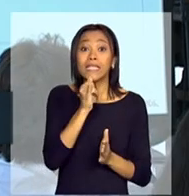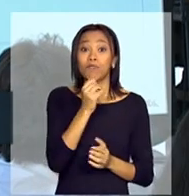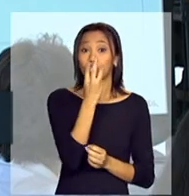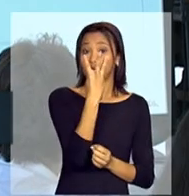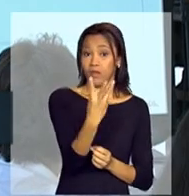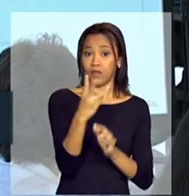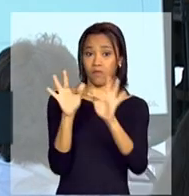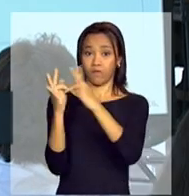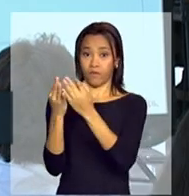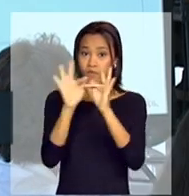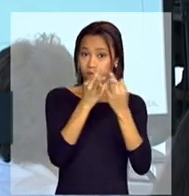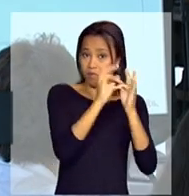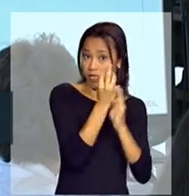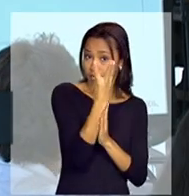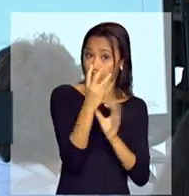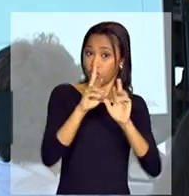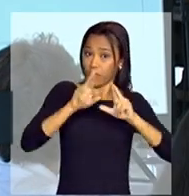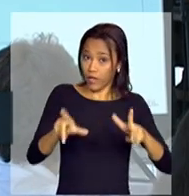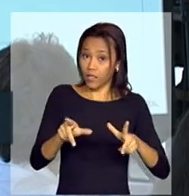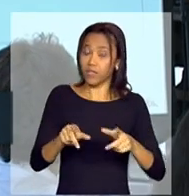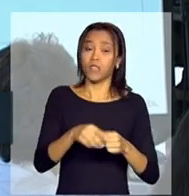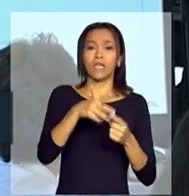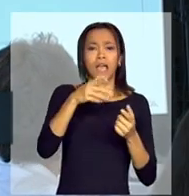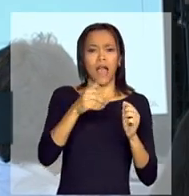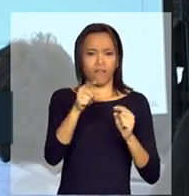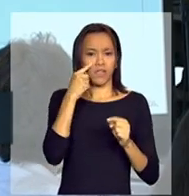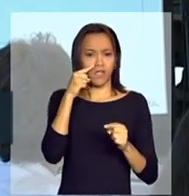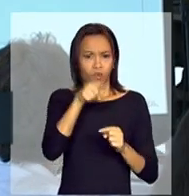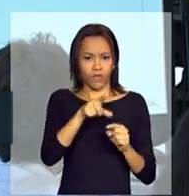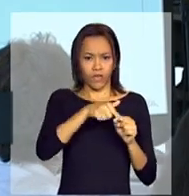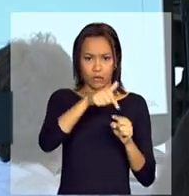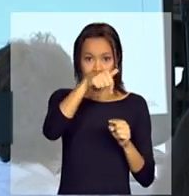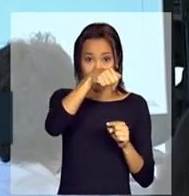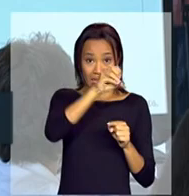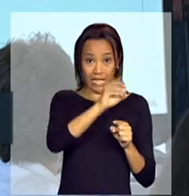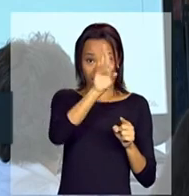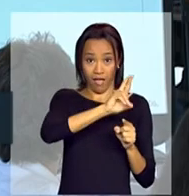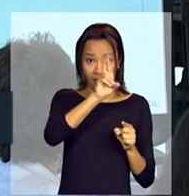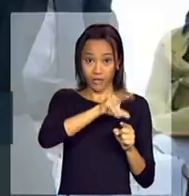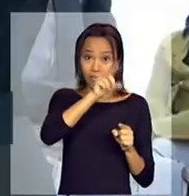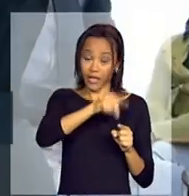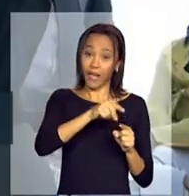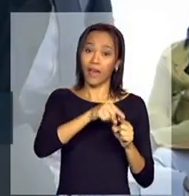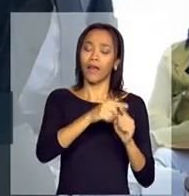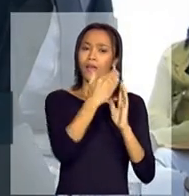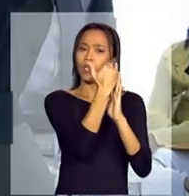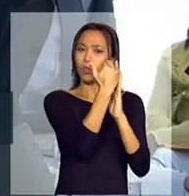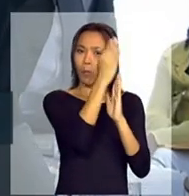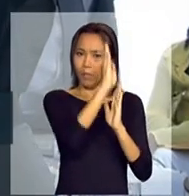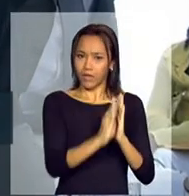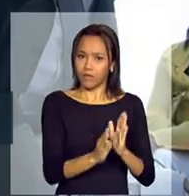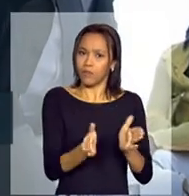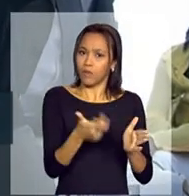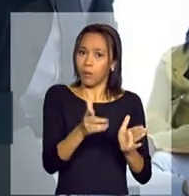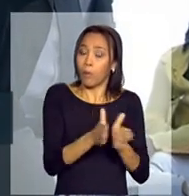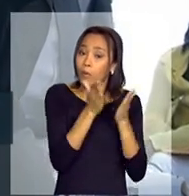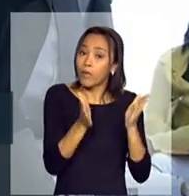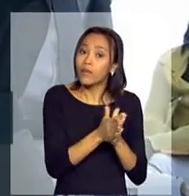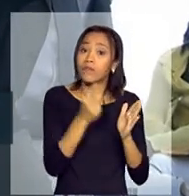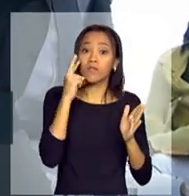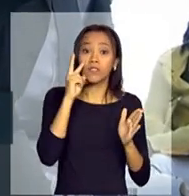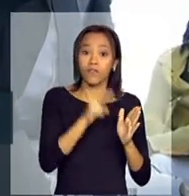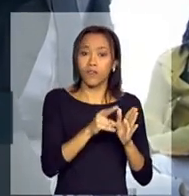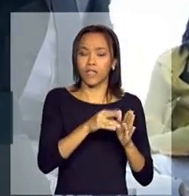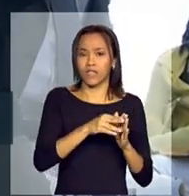diferentes, aqui a linha dos R 70,00 per capita, que é a linha do Brasil sem miséria, que é a linha estabelecida nos objetivos do